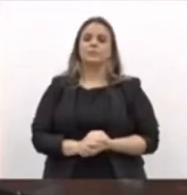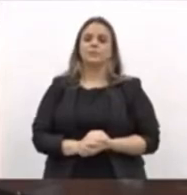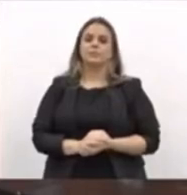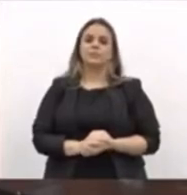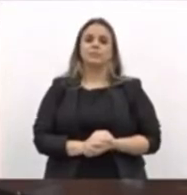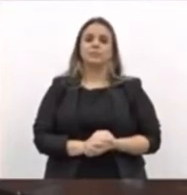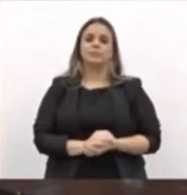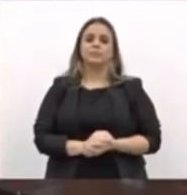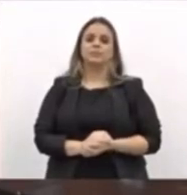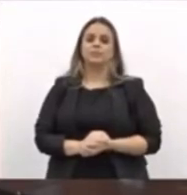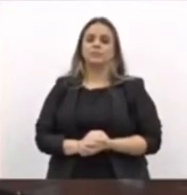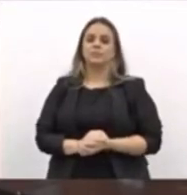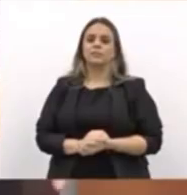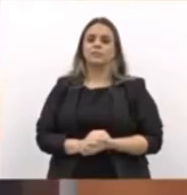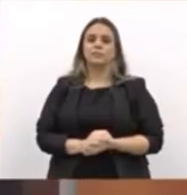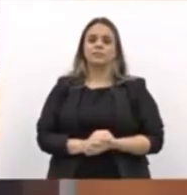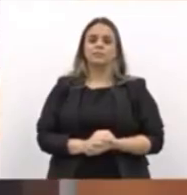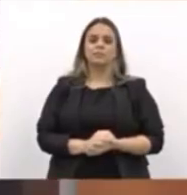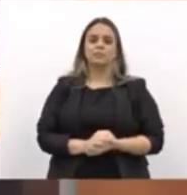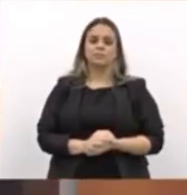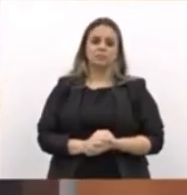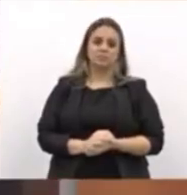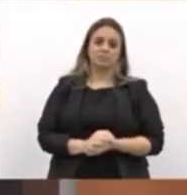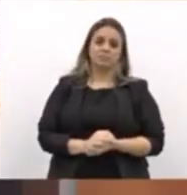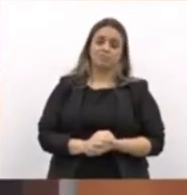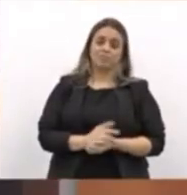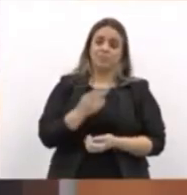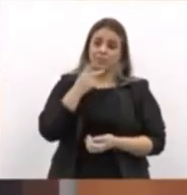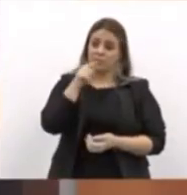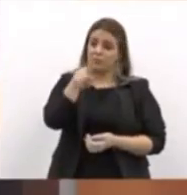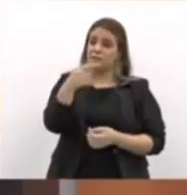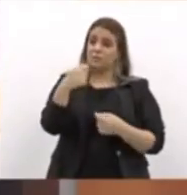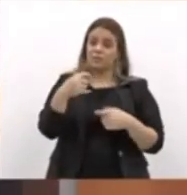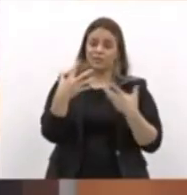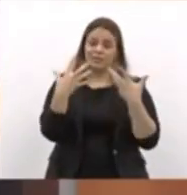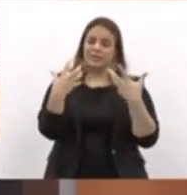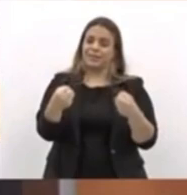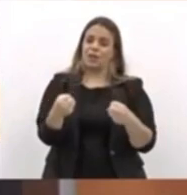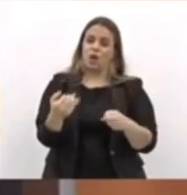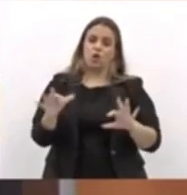Aceita que dói menos,